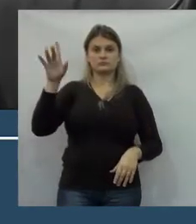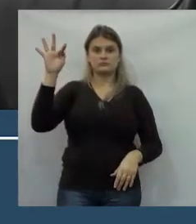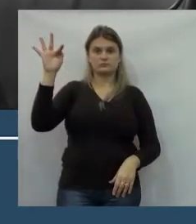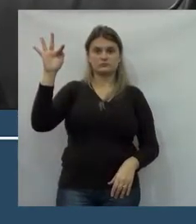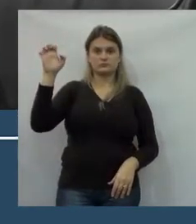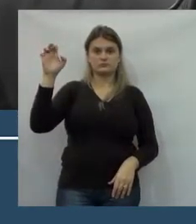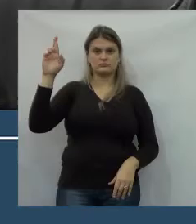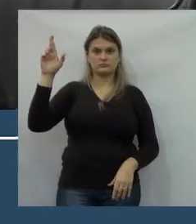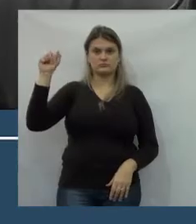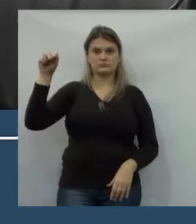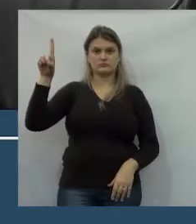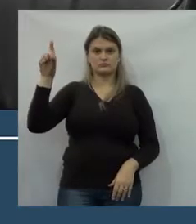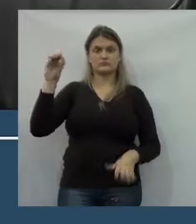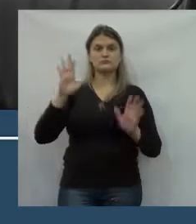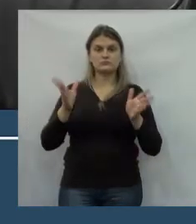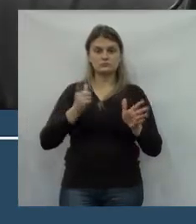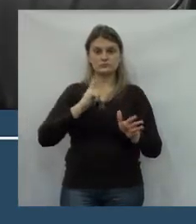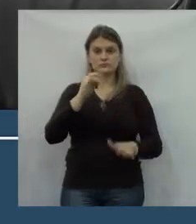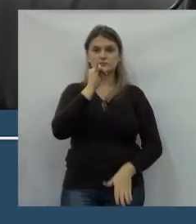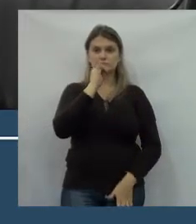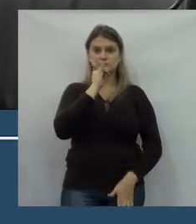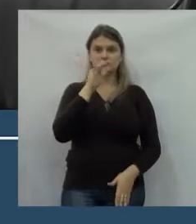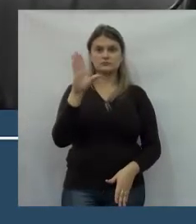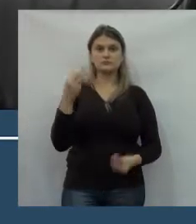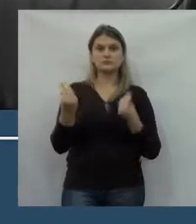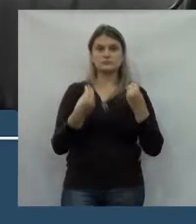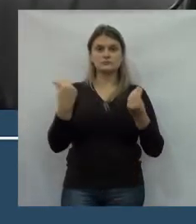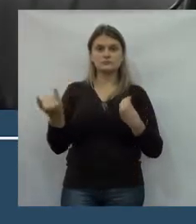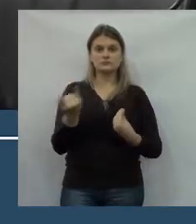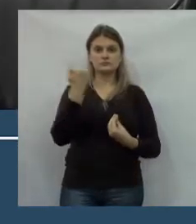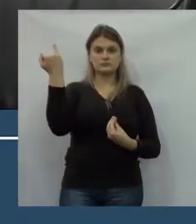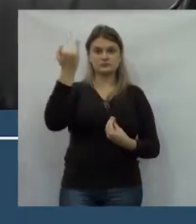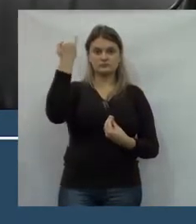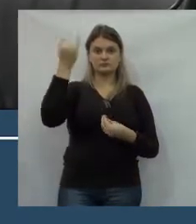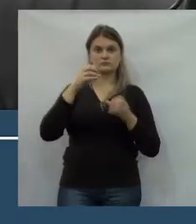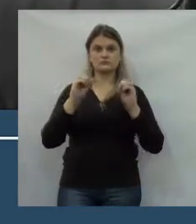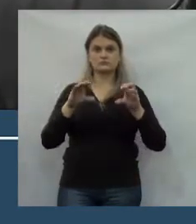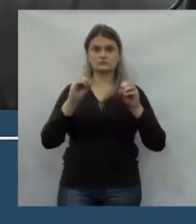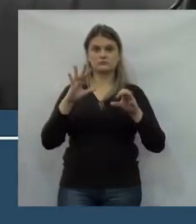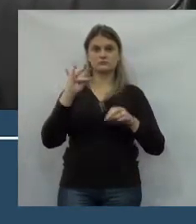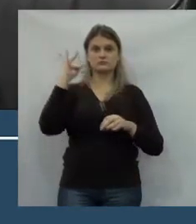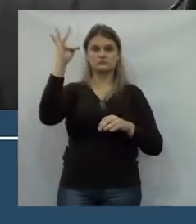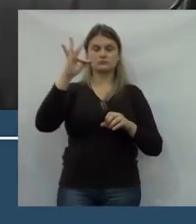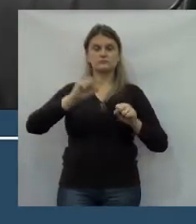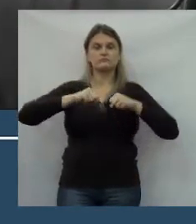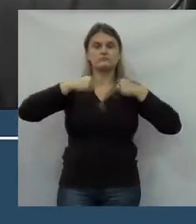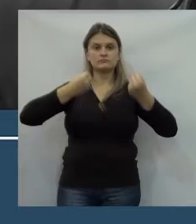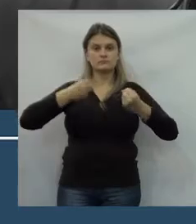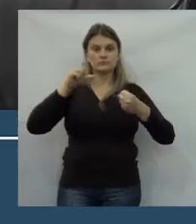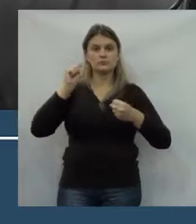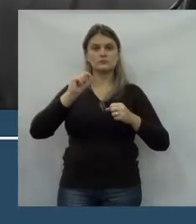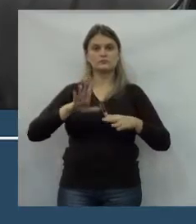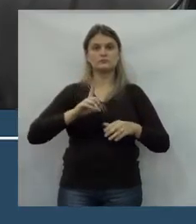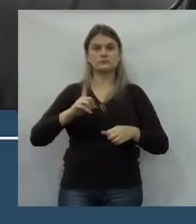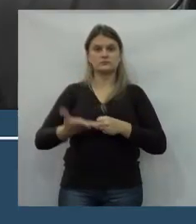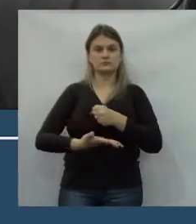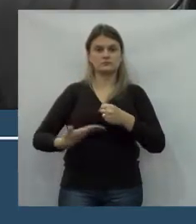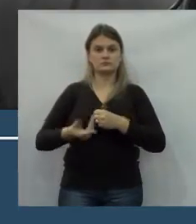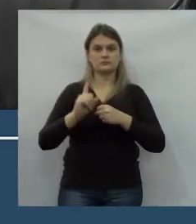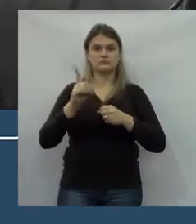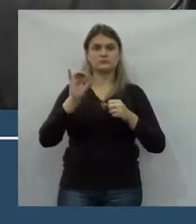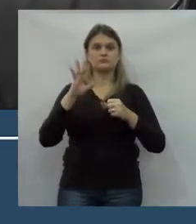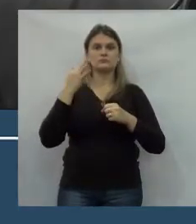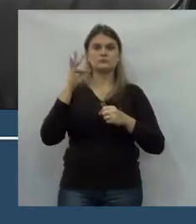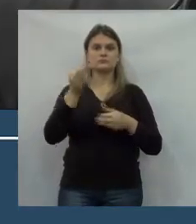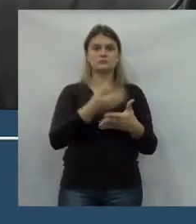Fernando. Então, hoje mesmo, nós tivemos um exemplo da importância do ensino superior forte, o que fortaleceu não só a